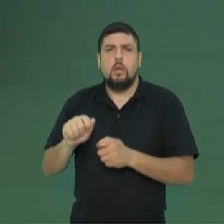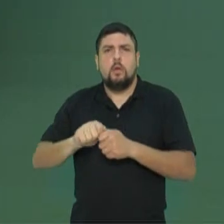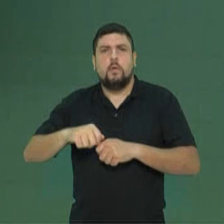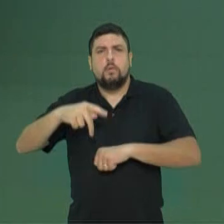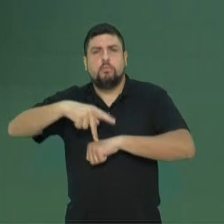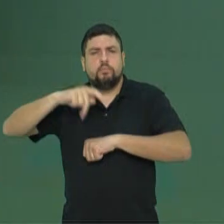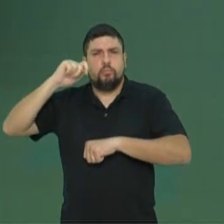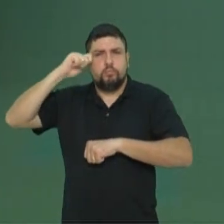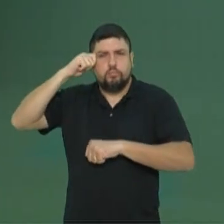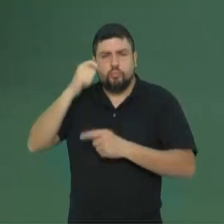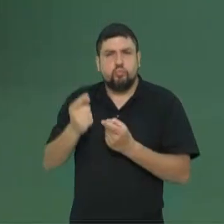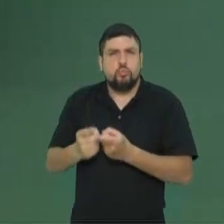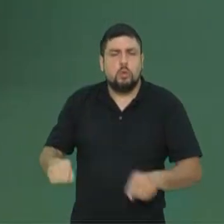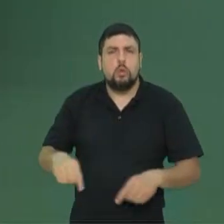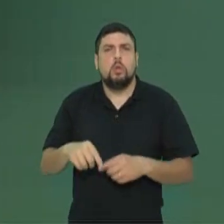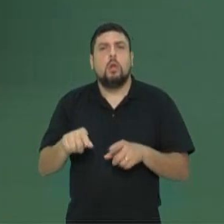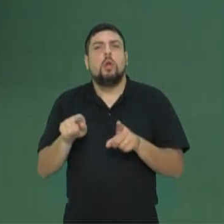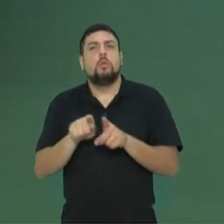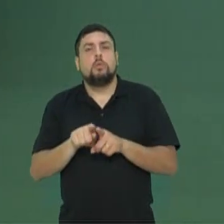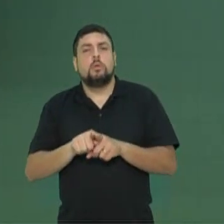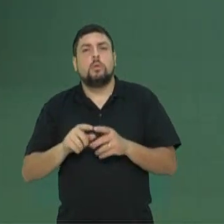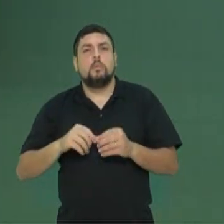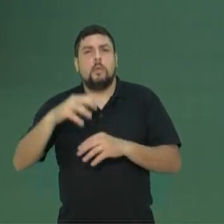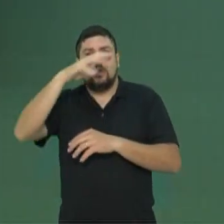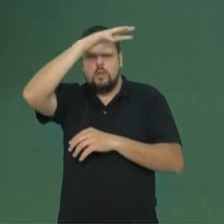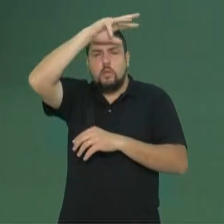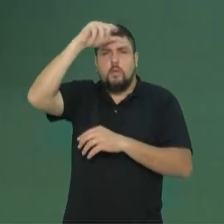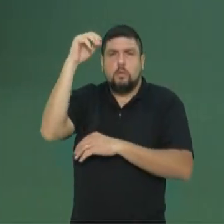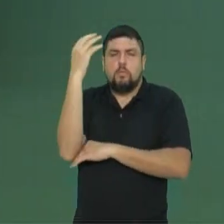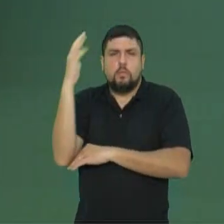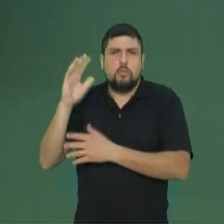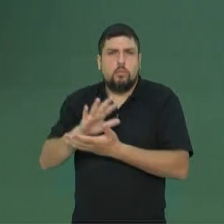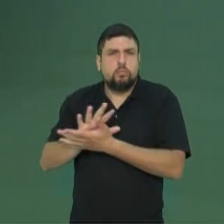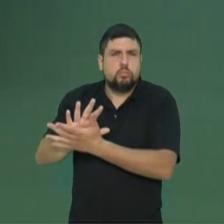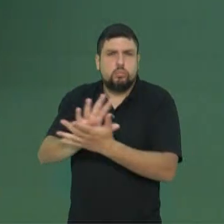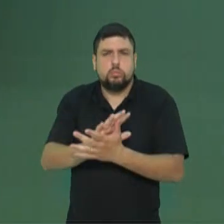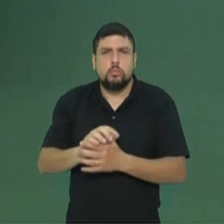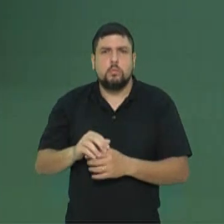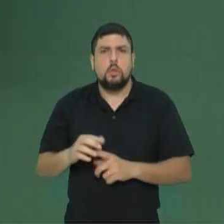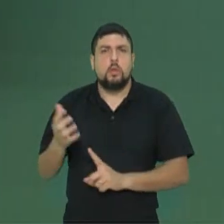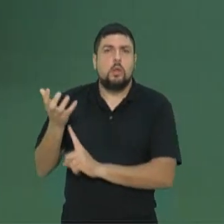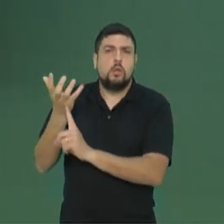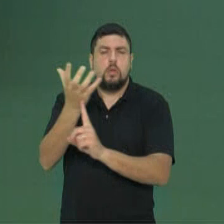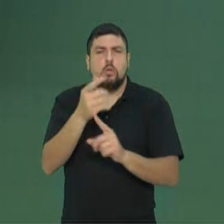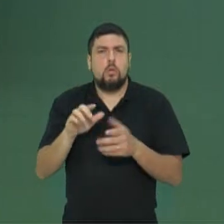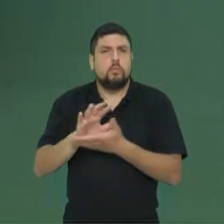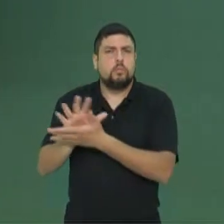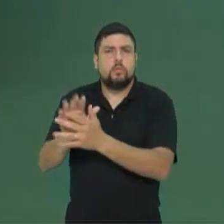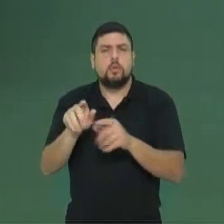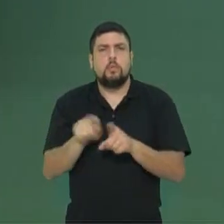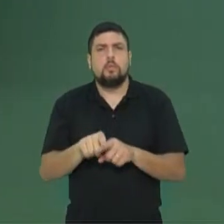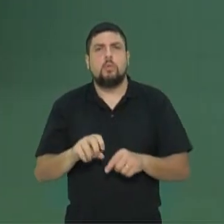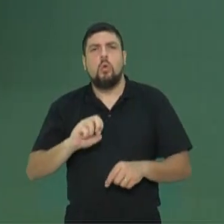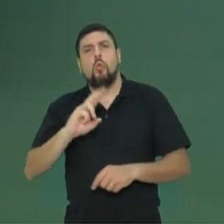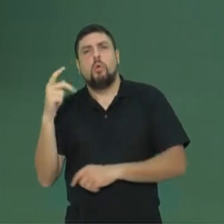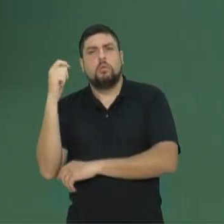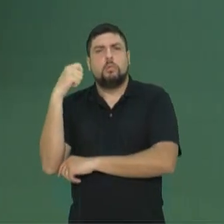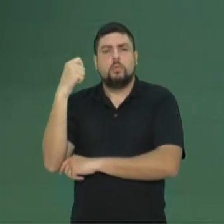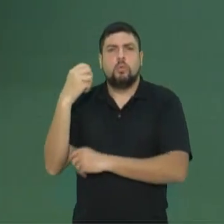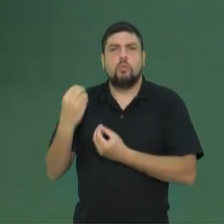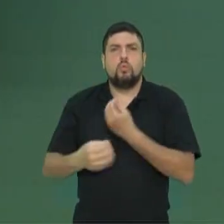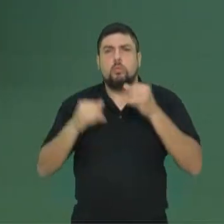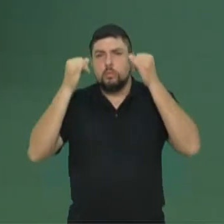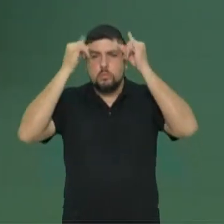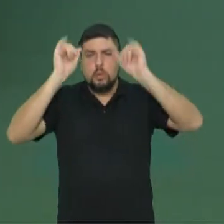agricultura e pecuária, no Cerrado a mesma coisa, a Mata das Araucárias a mesma coisa, ou lá no caso do Rio Grande do Sul, com pisoteio do